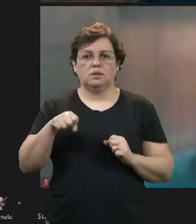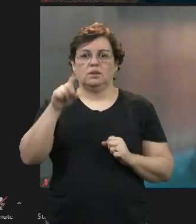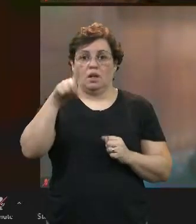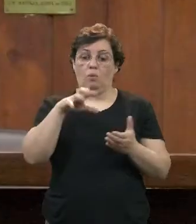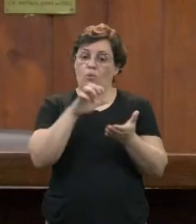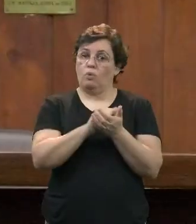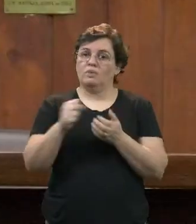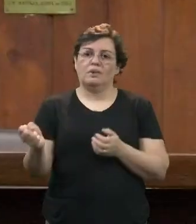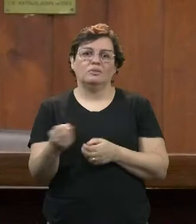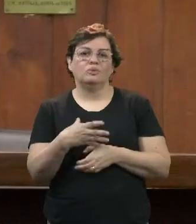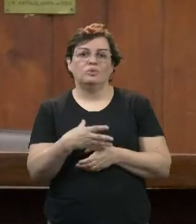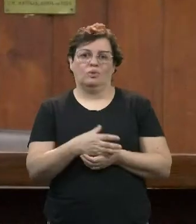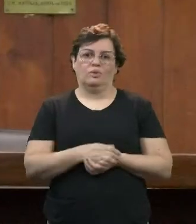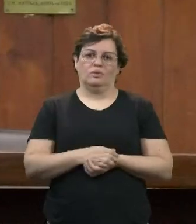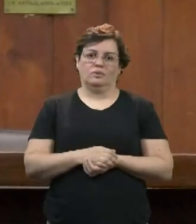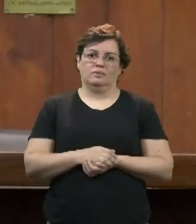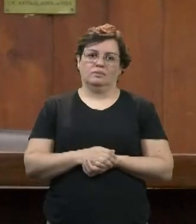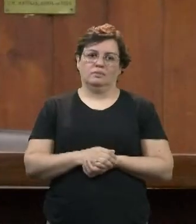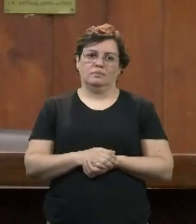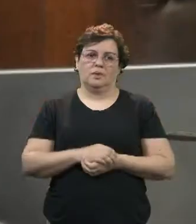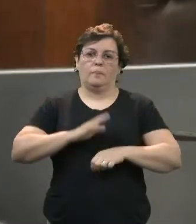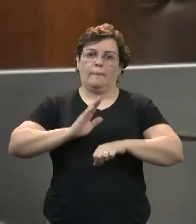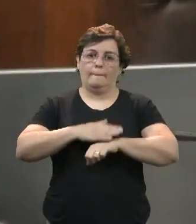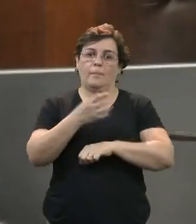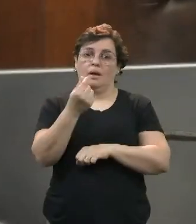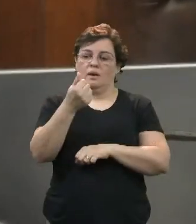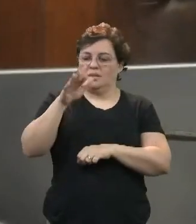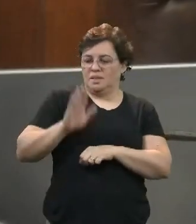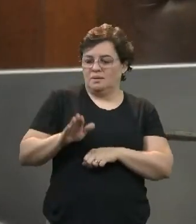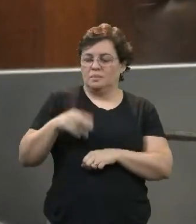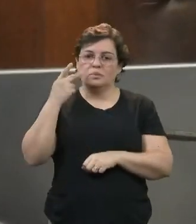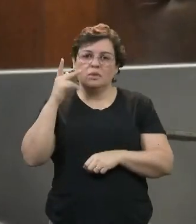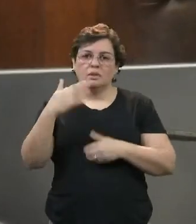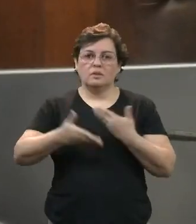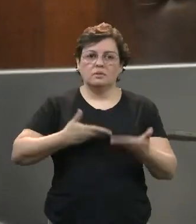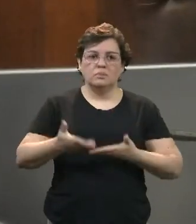repactuação de todo o contrato, então vai ficar mais barato para o servidor. Sim, exatamente.